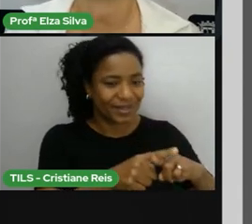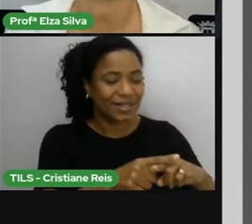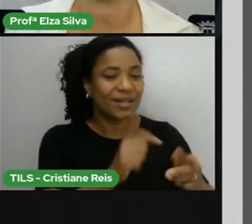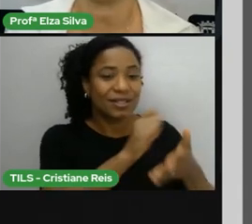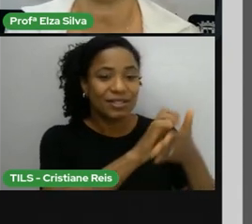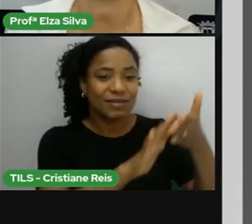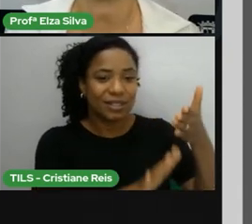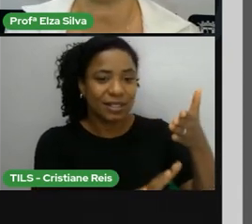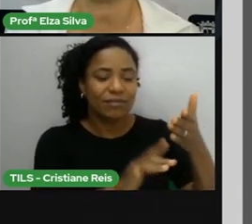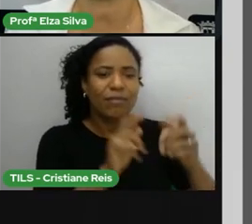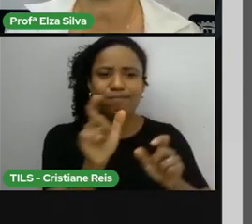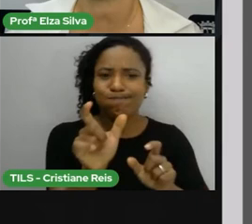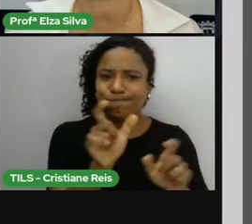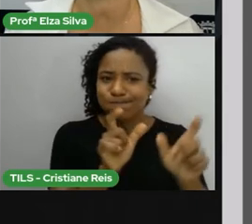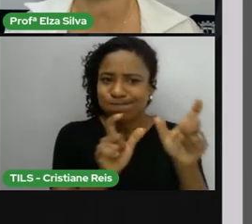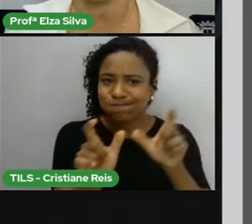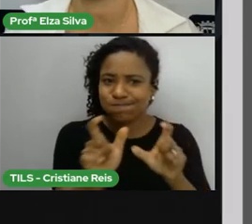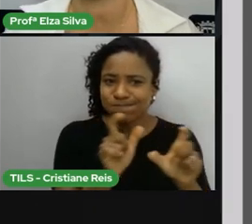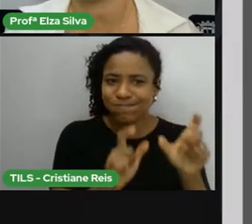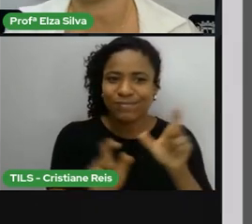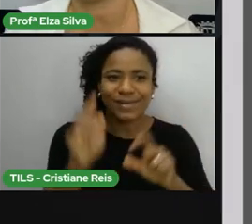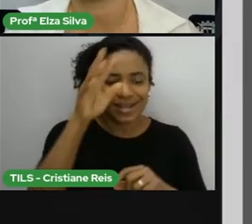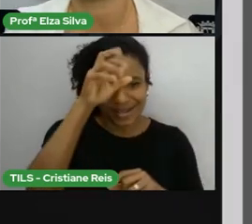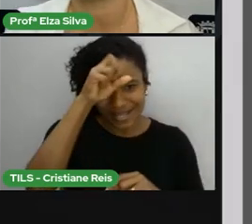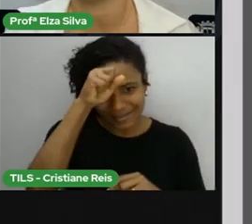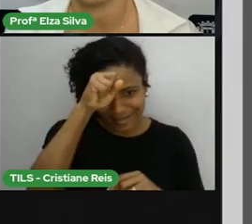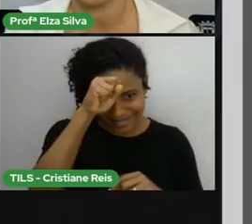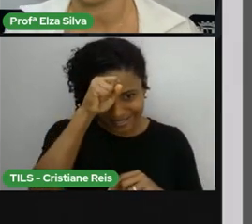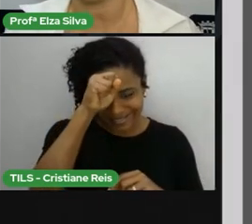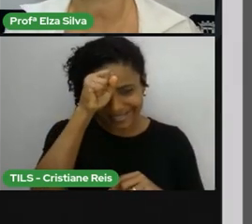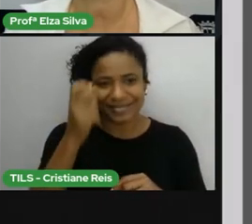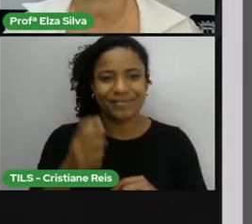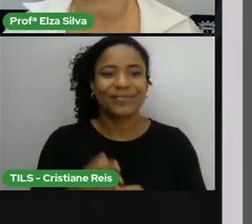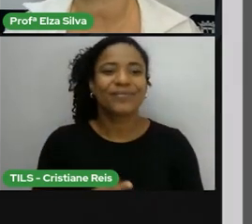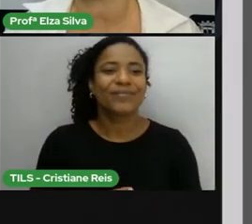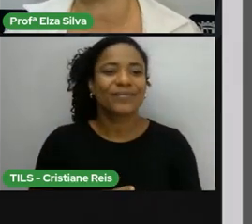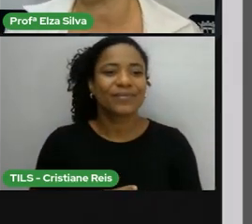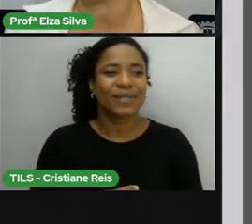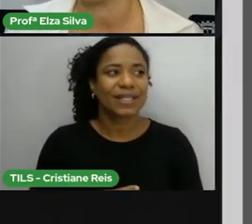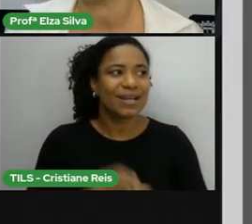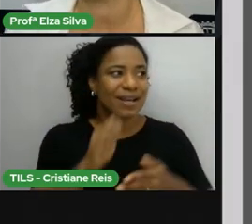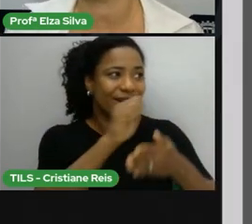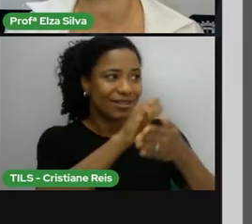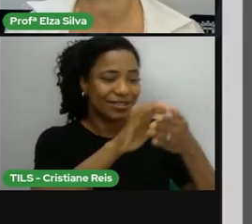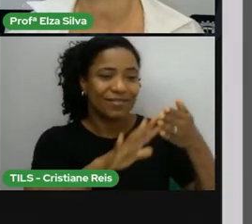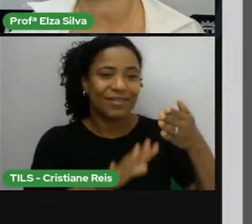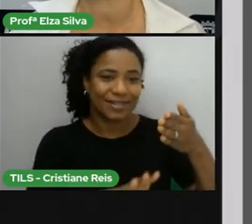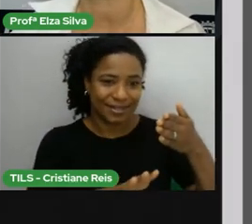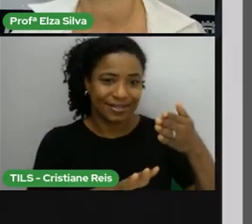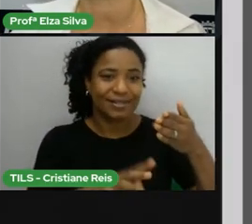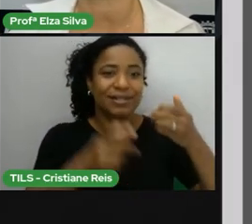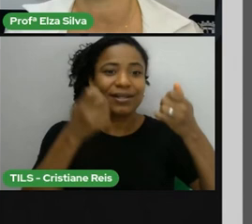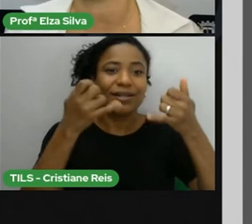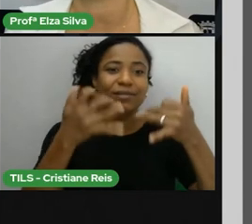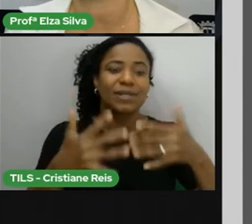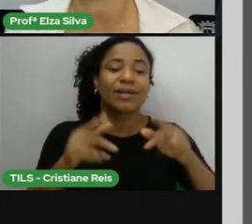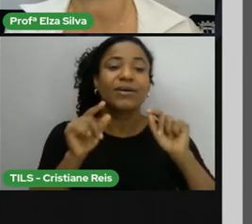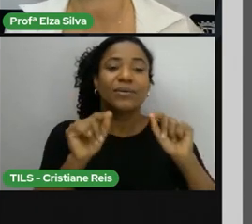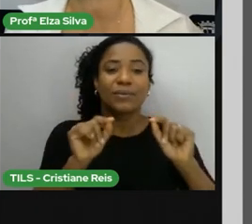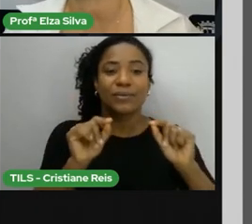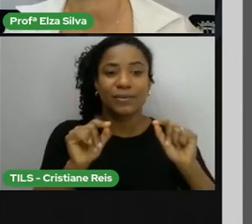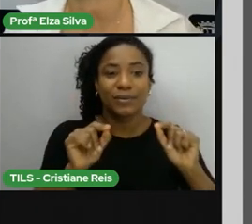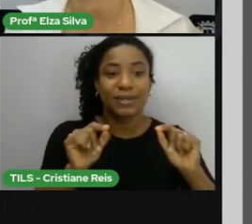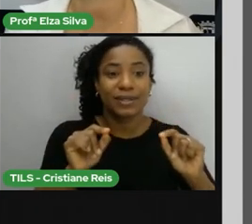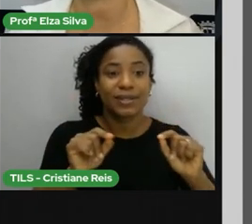pouco mais o vocabulário que nós trabalhamos na aula de hoje. A atividade diz que essa ideia de diversidade